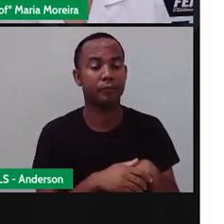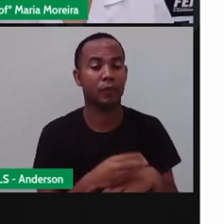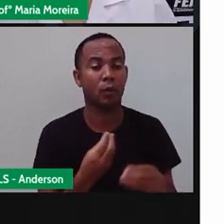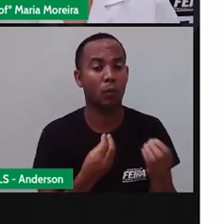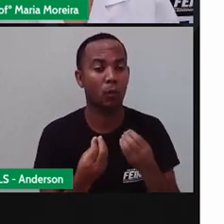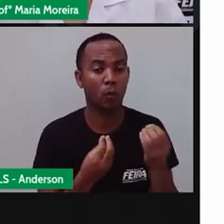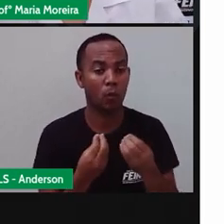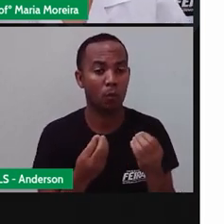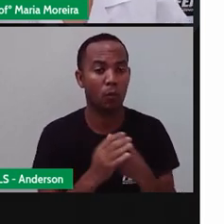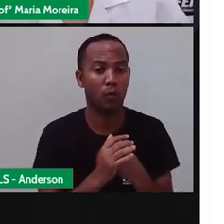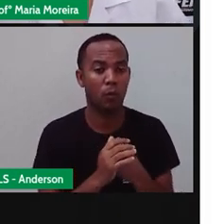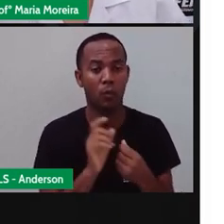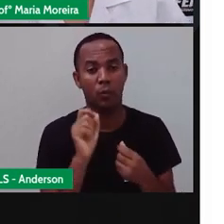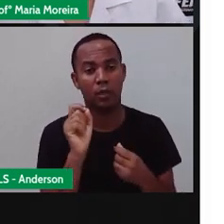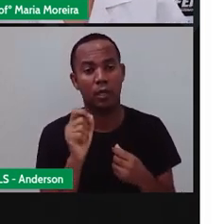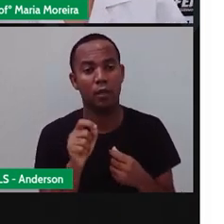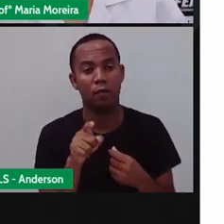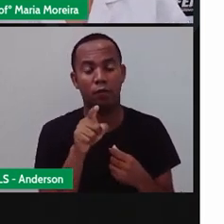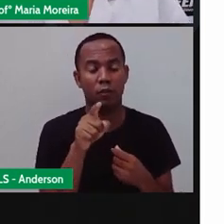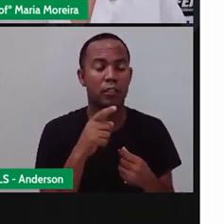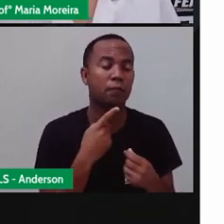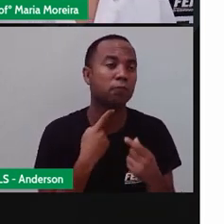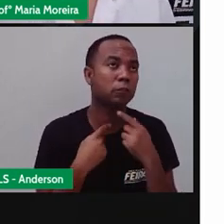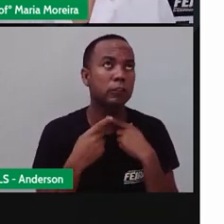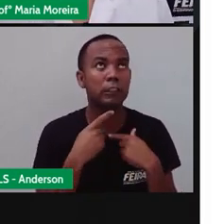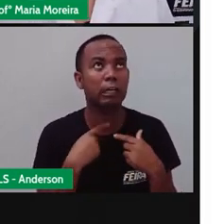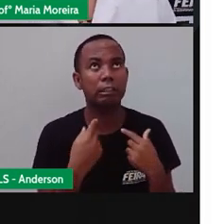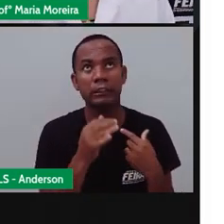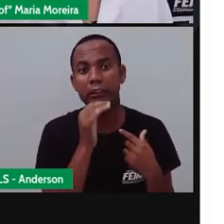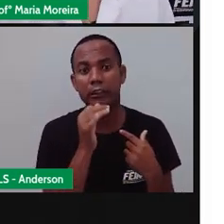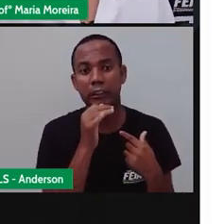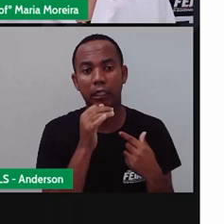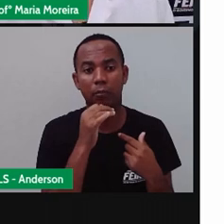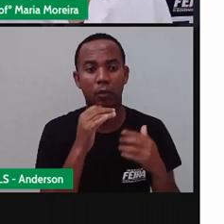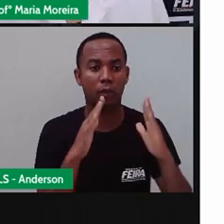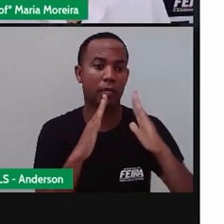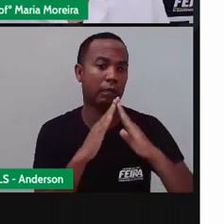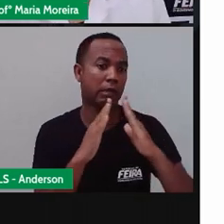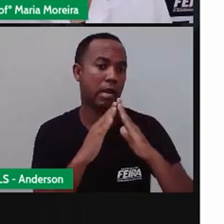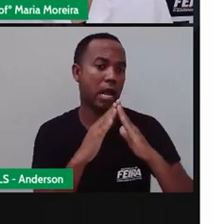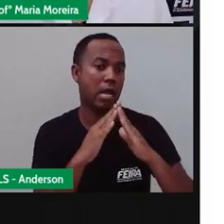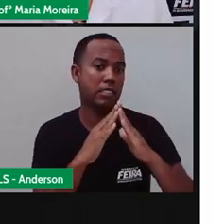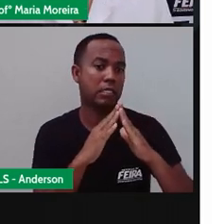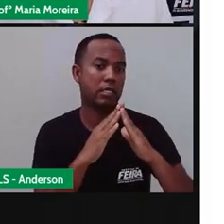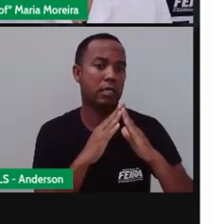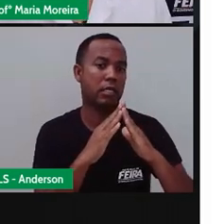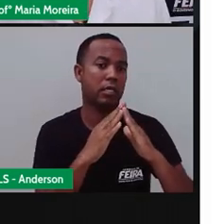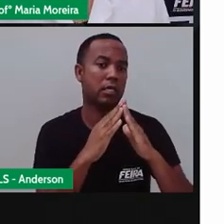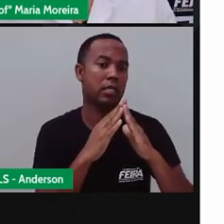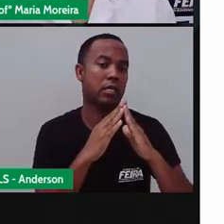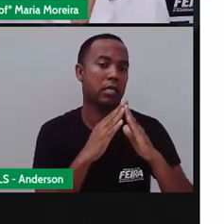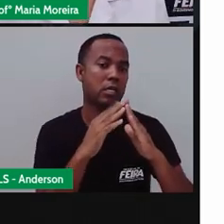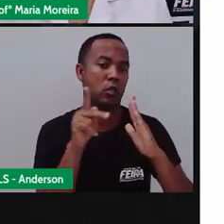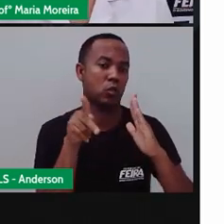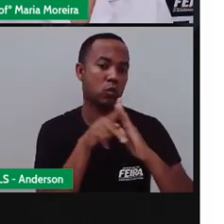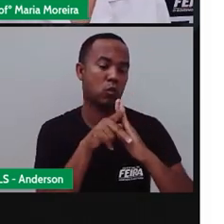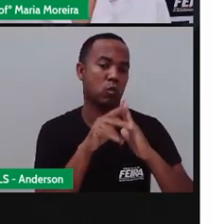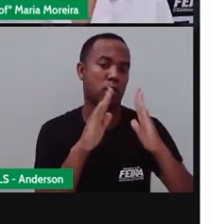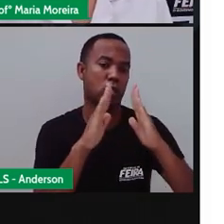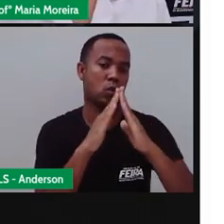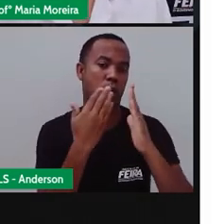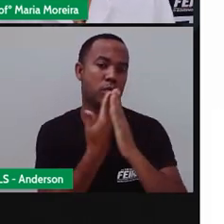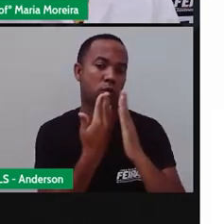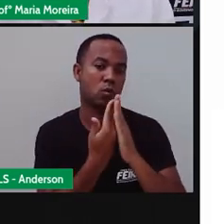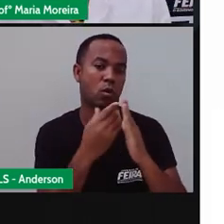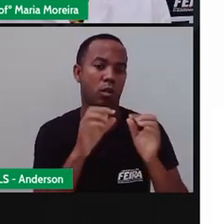começar por algum lugar que você esteja habituado, por exemplo, o caminho da sua casa para a escola. Você pode agora, pegar aí no seu